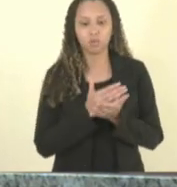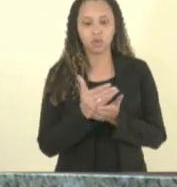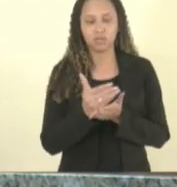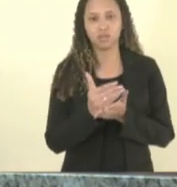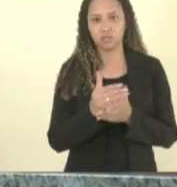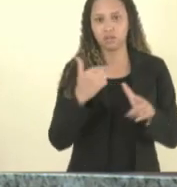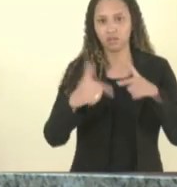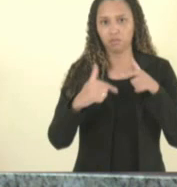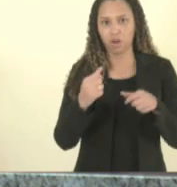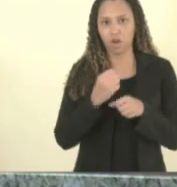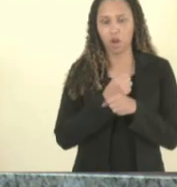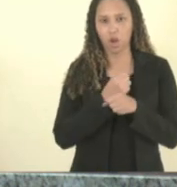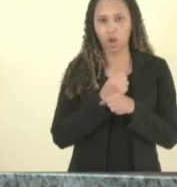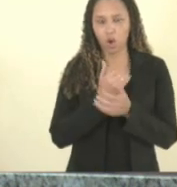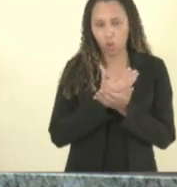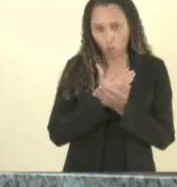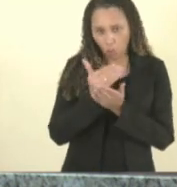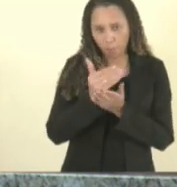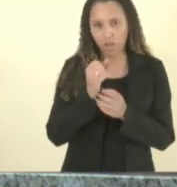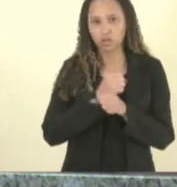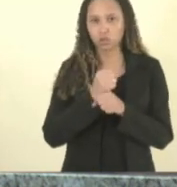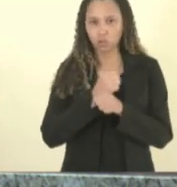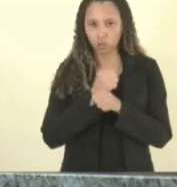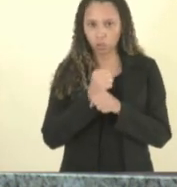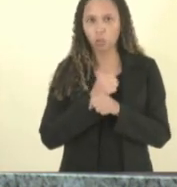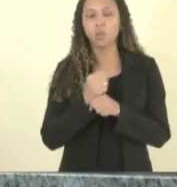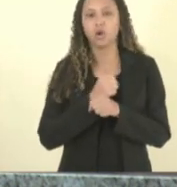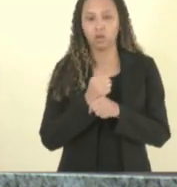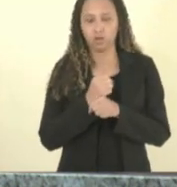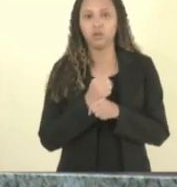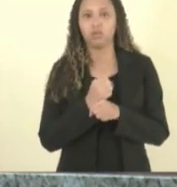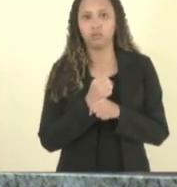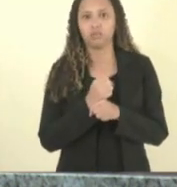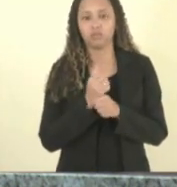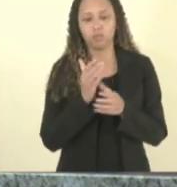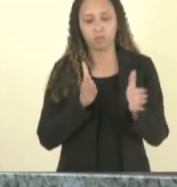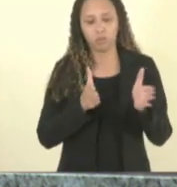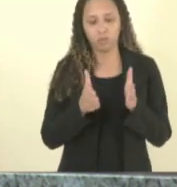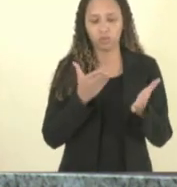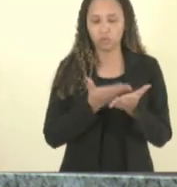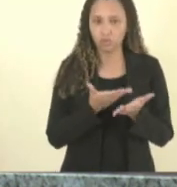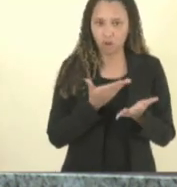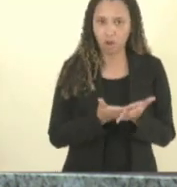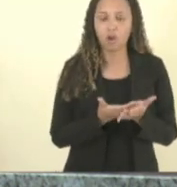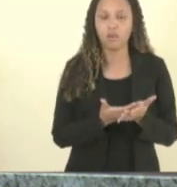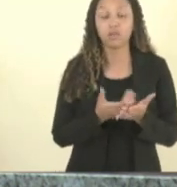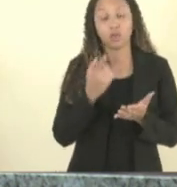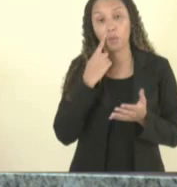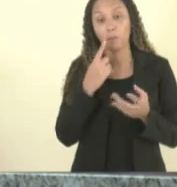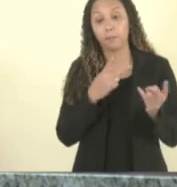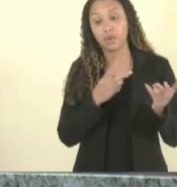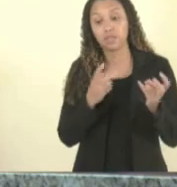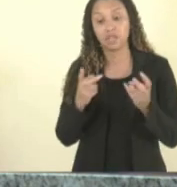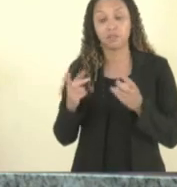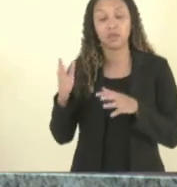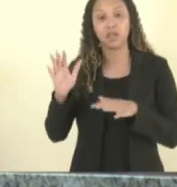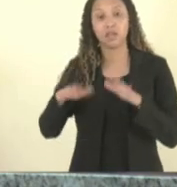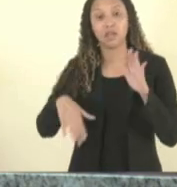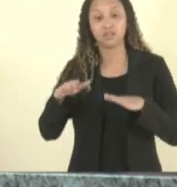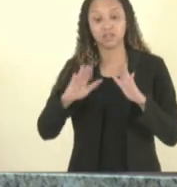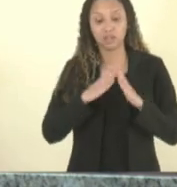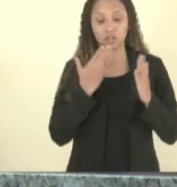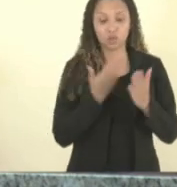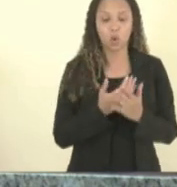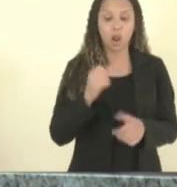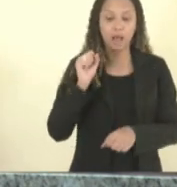ano letivo também é uma demanda que a gente observa que as redes esperam ter o estudante